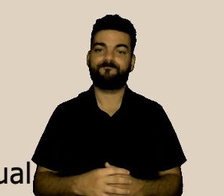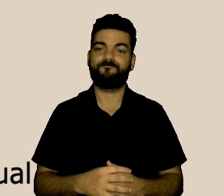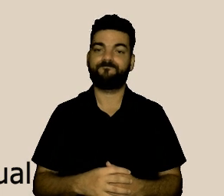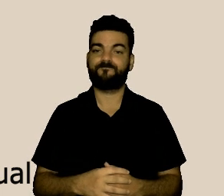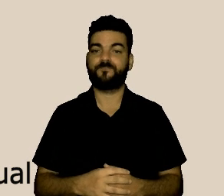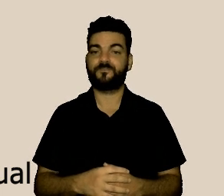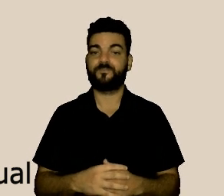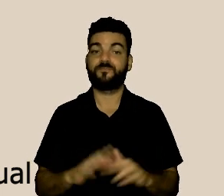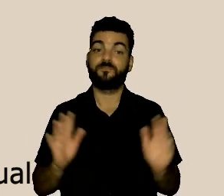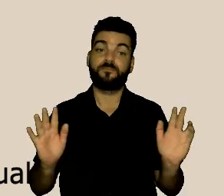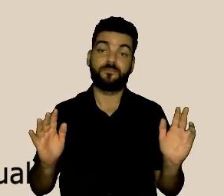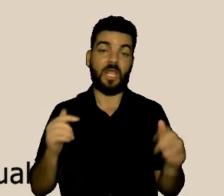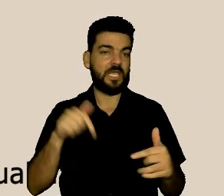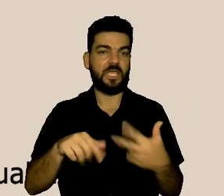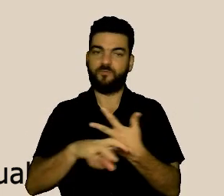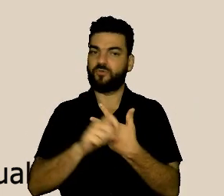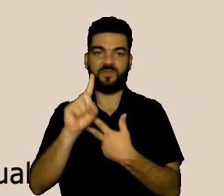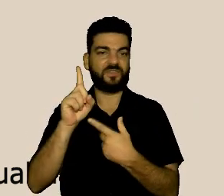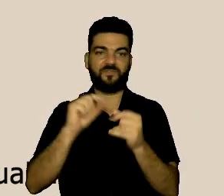17.